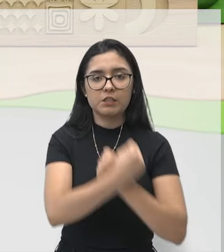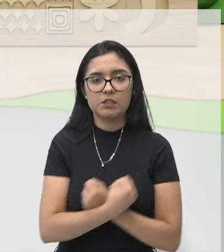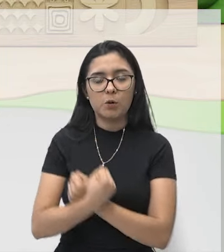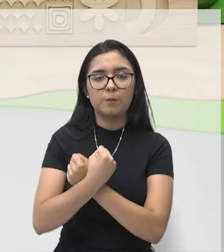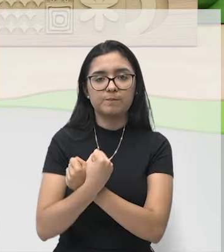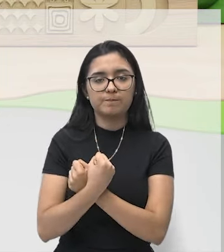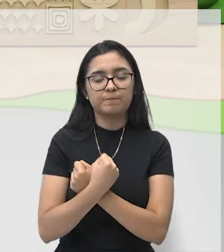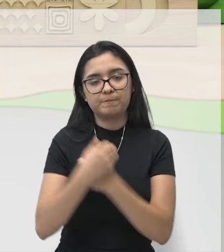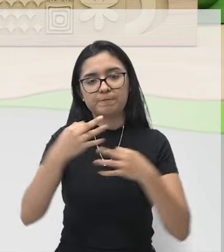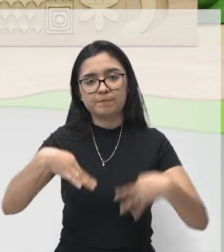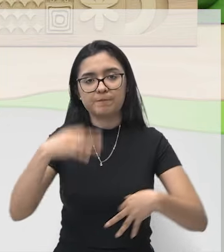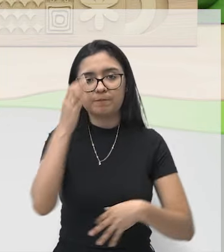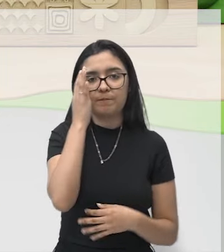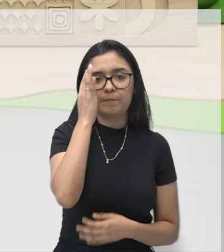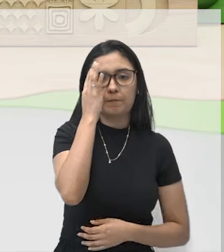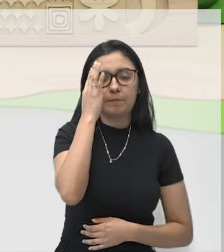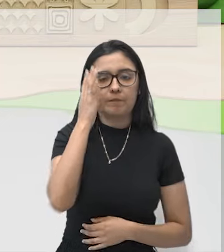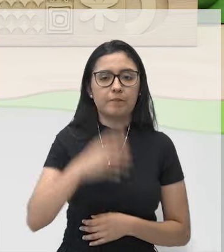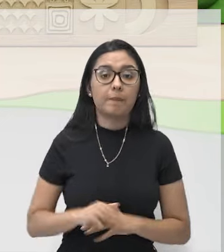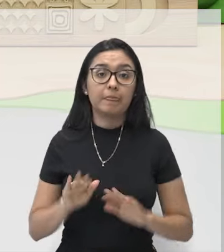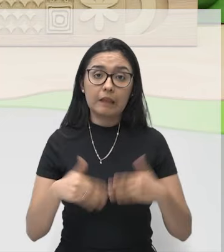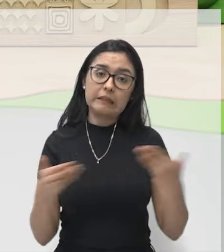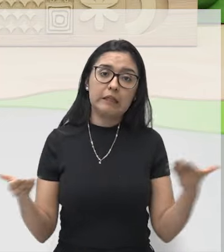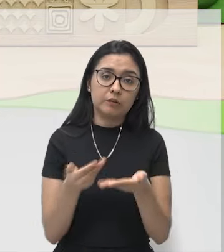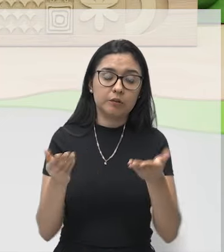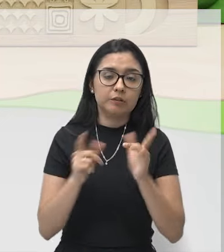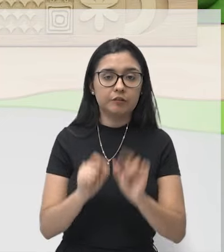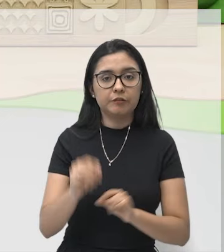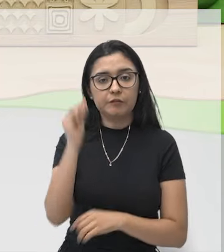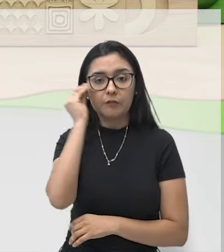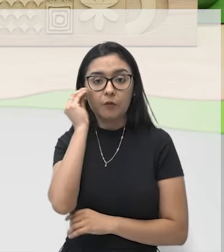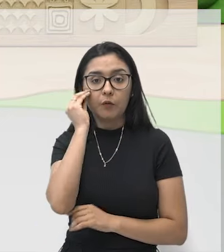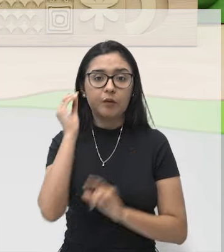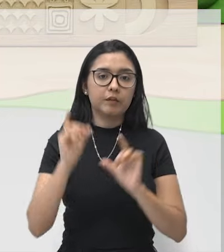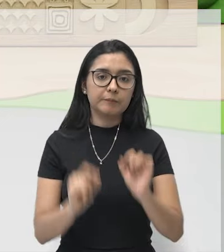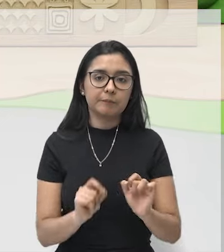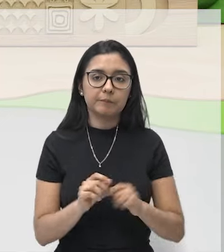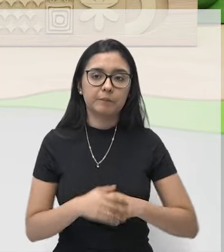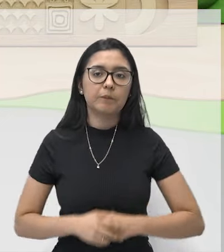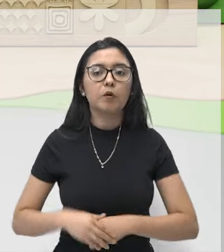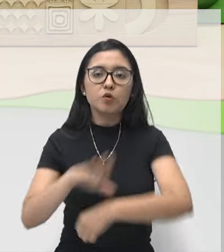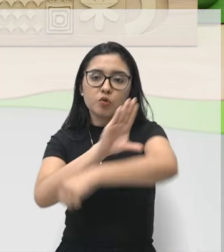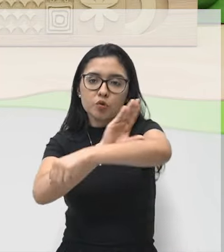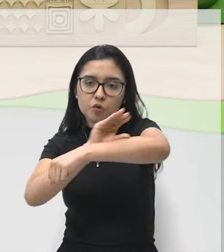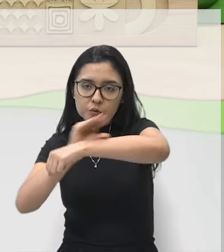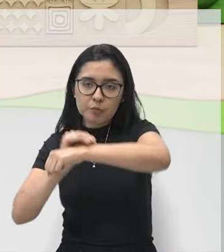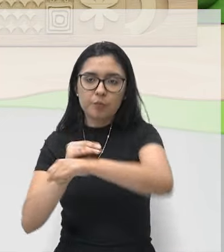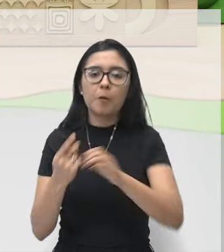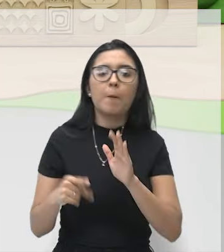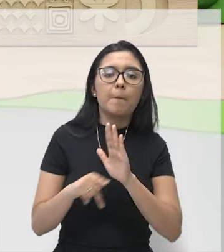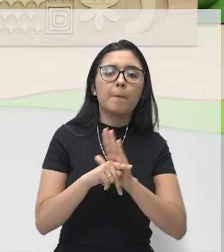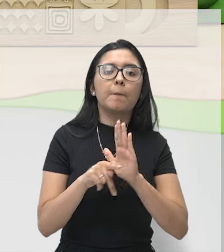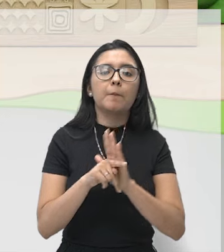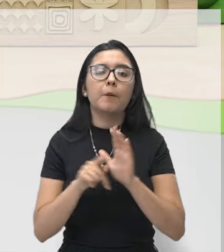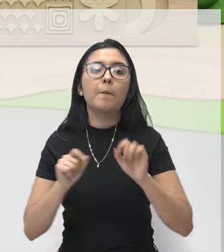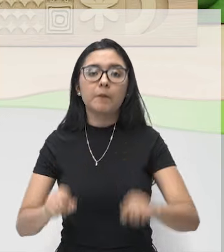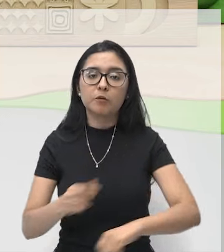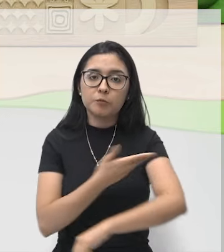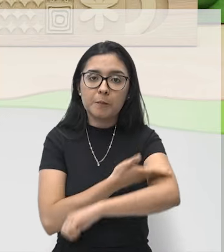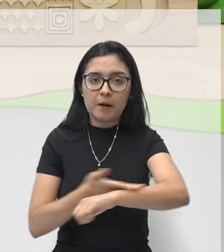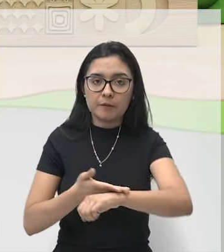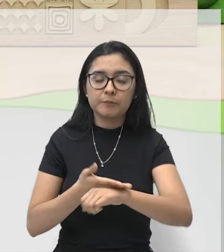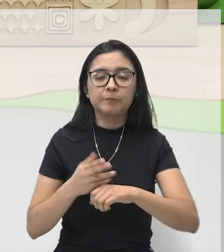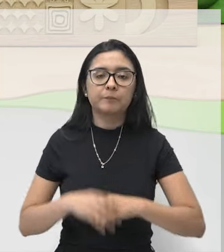proteção, certo? E agora vamos para os nossos músculos dos membros superiores.